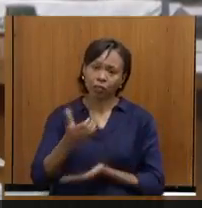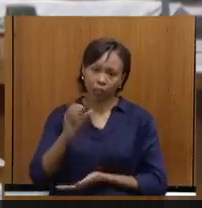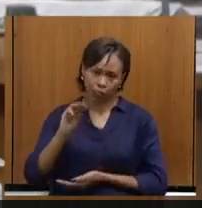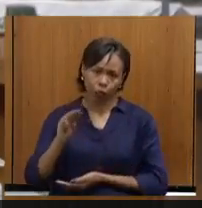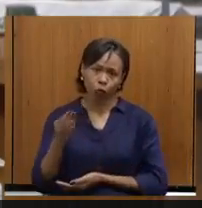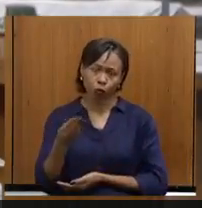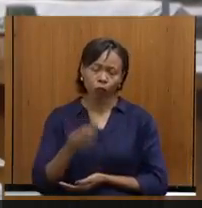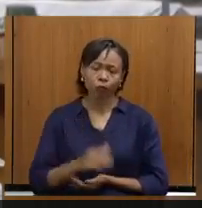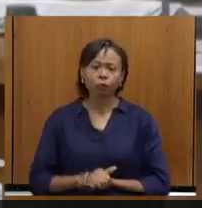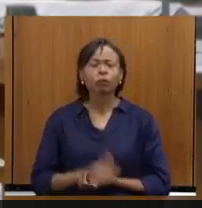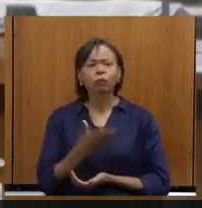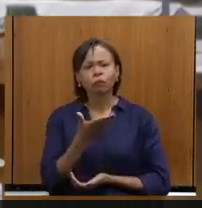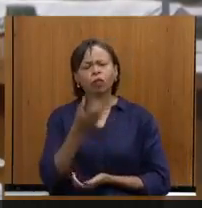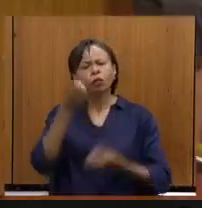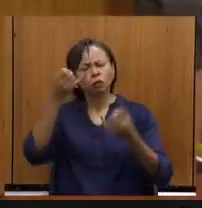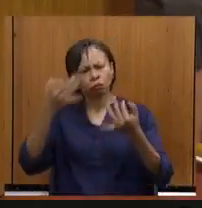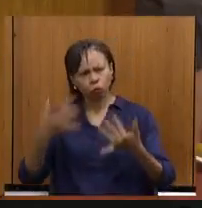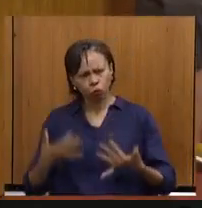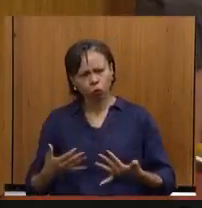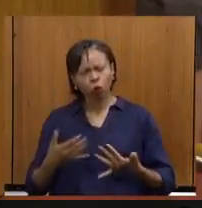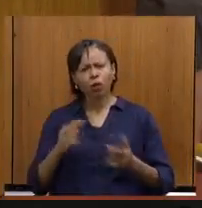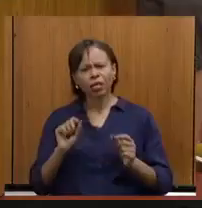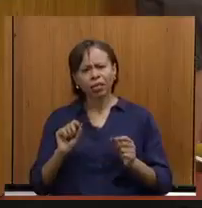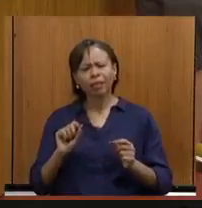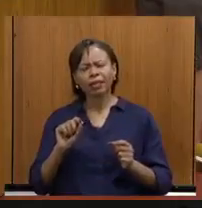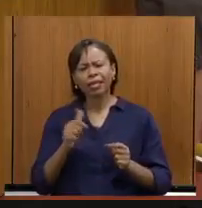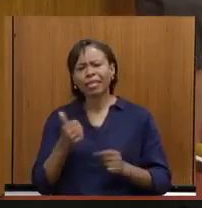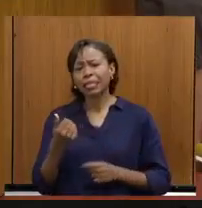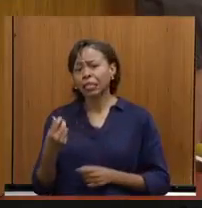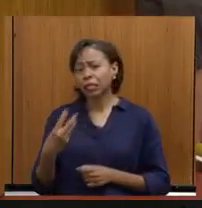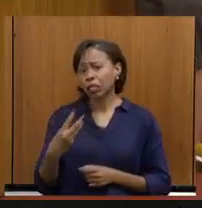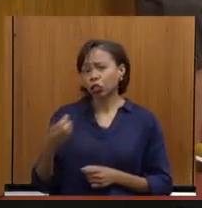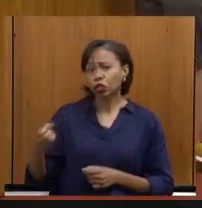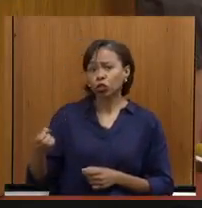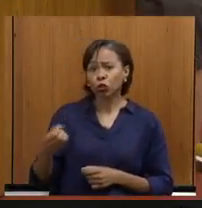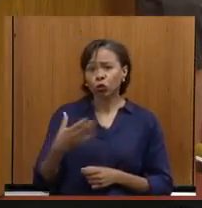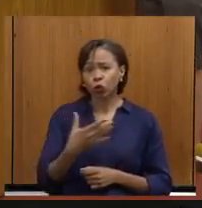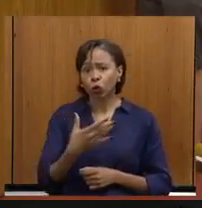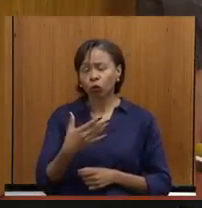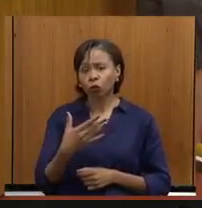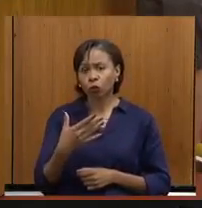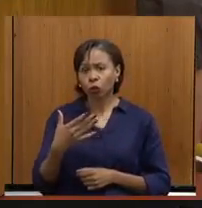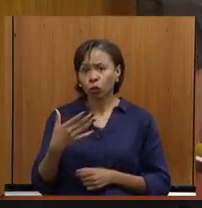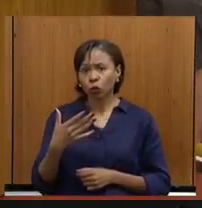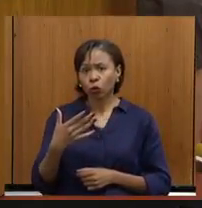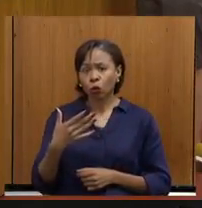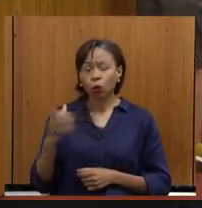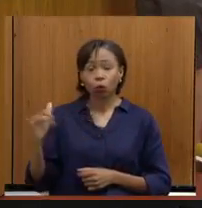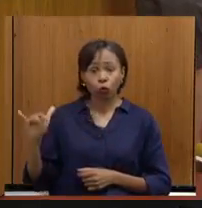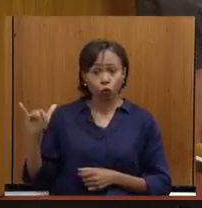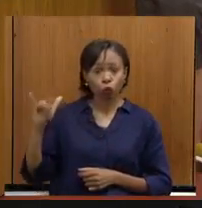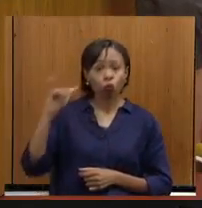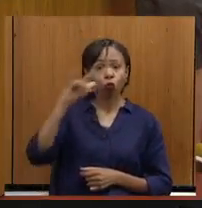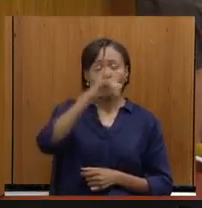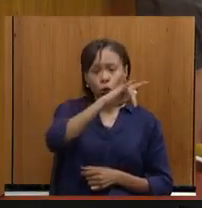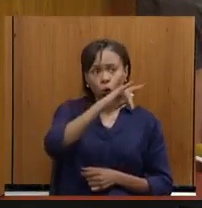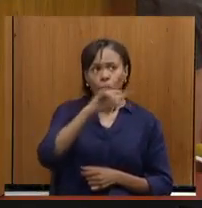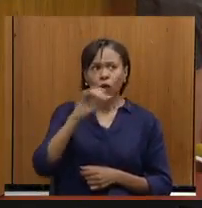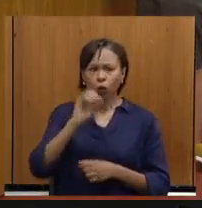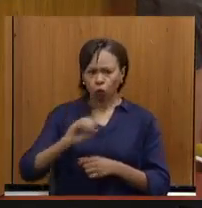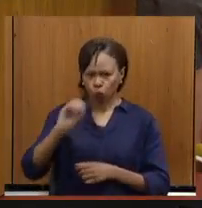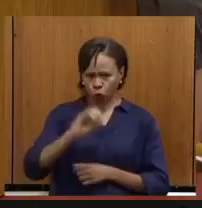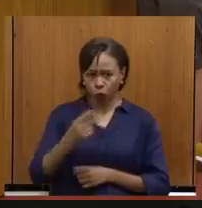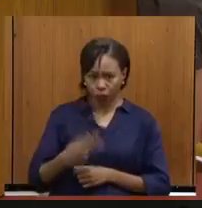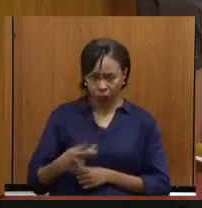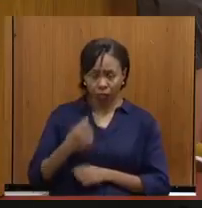mencionou aqui, na sua explanação, que nós teríamos 13 novos voos. Bom, em outubro deste ano,